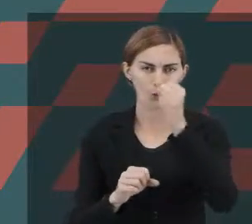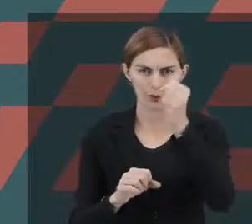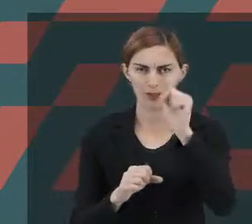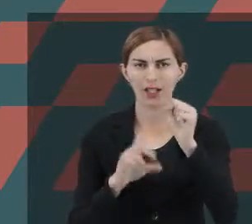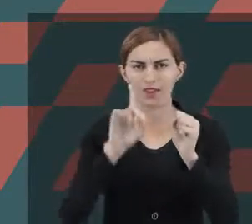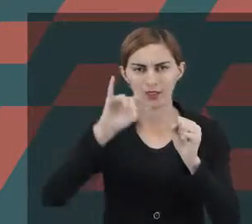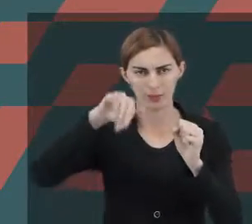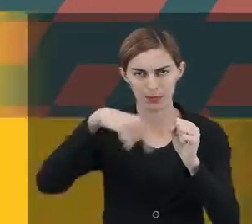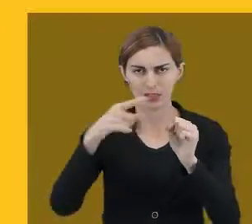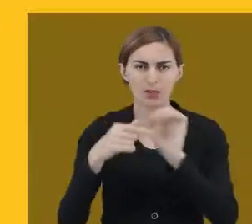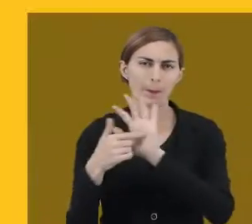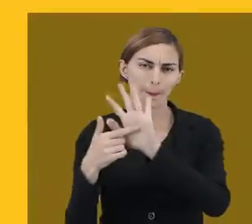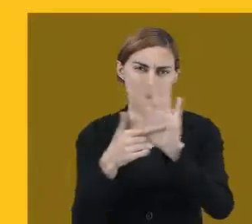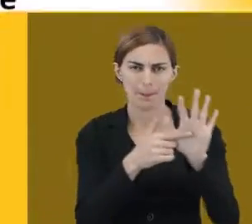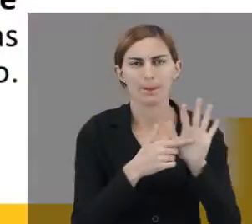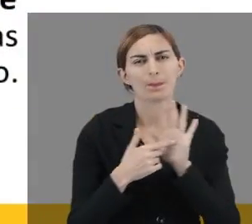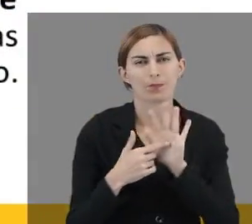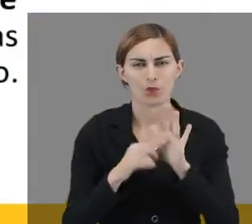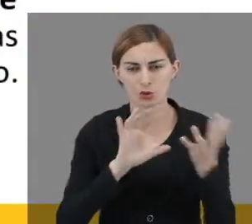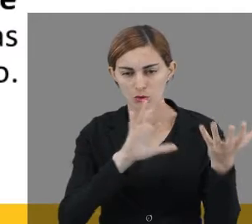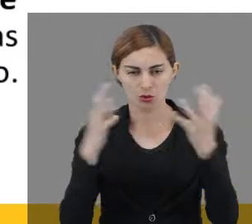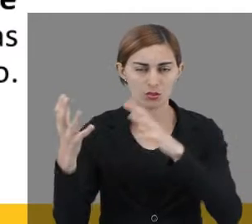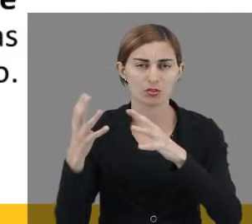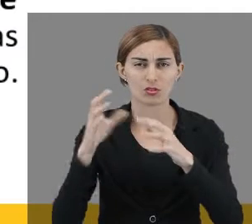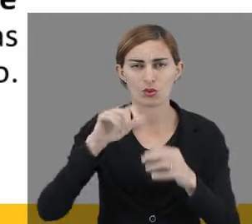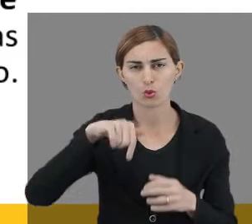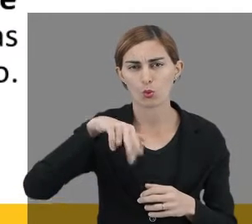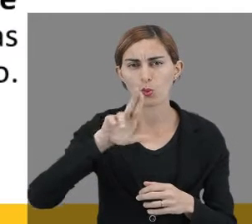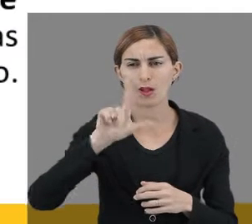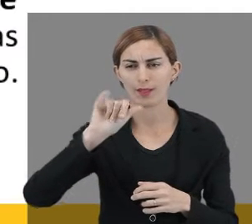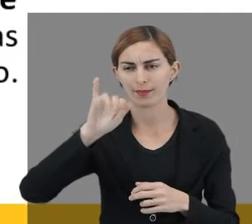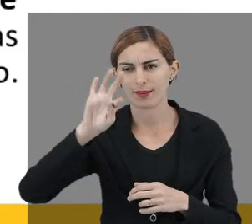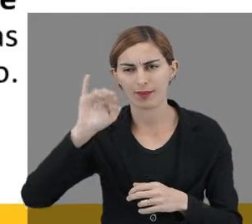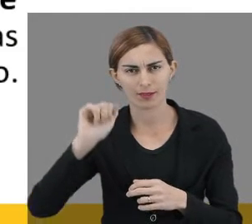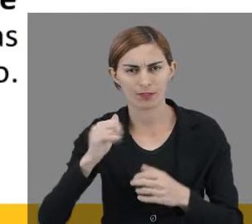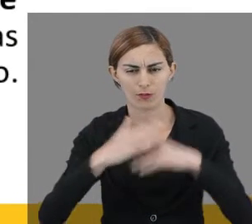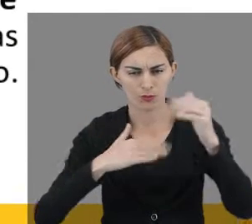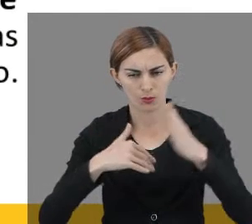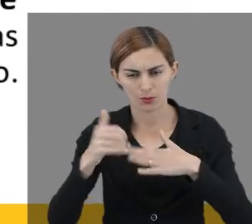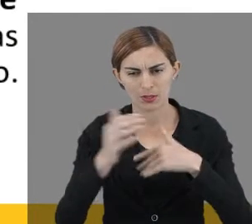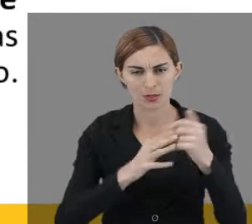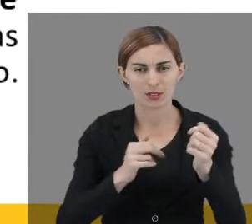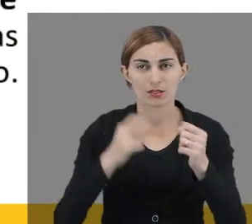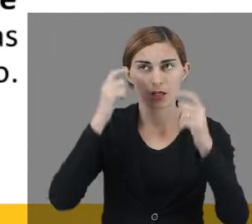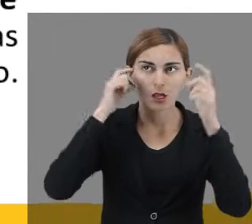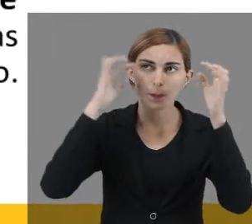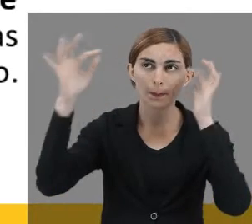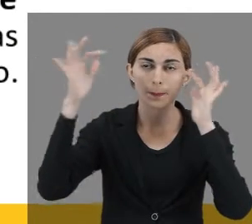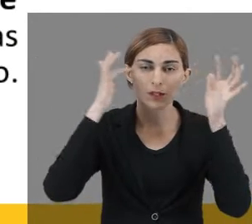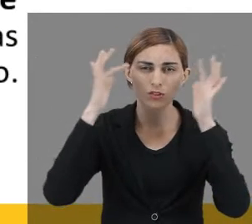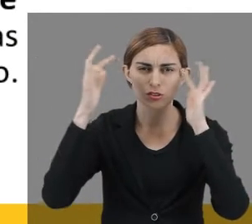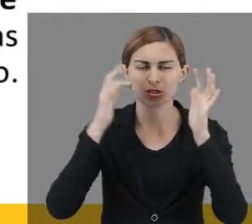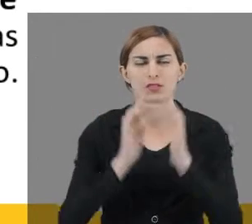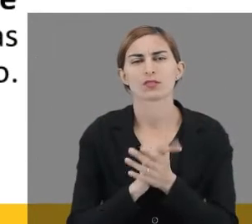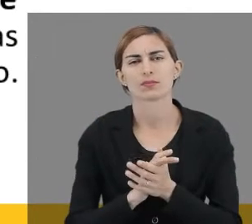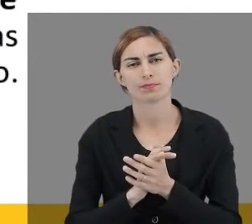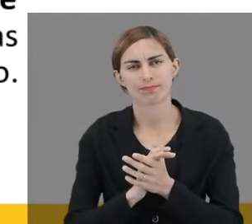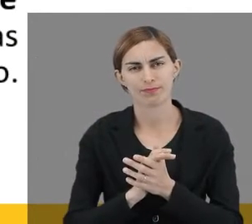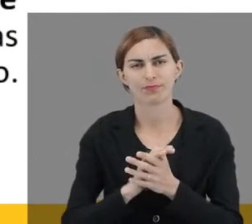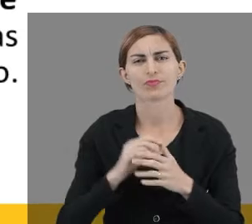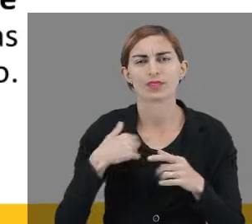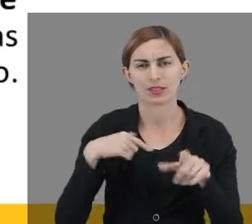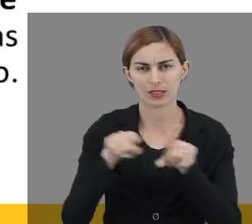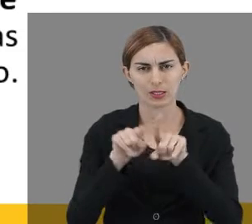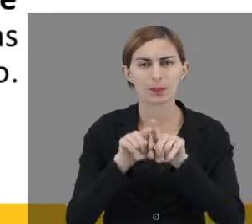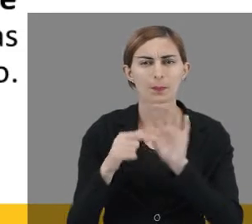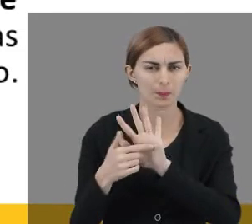dimensão, ela vai tratar das questões do transtorno qualitativo das competências de ficção e imaginação. Isso também